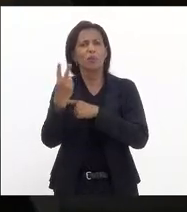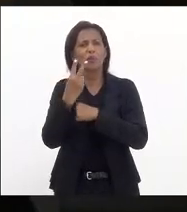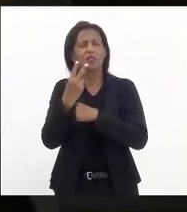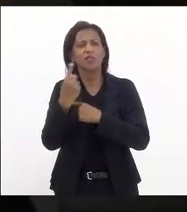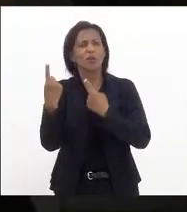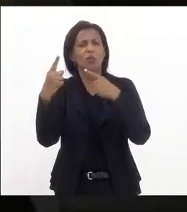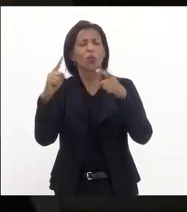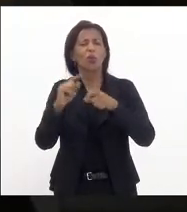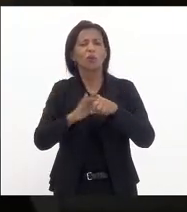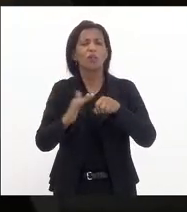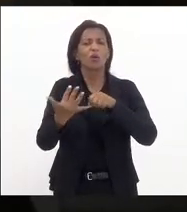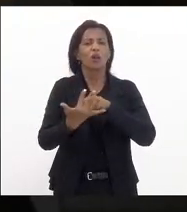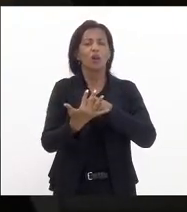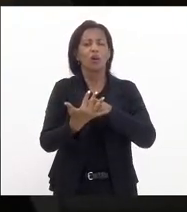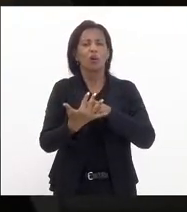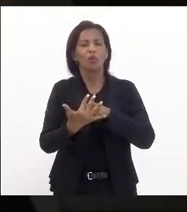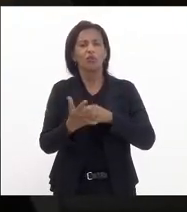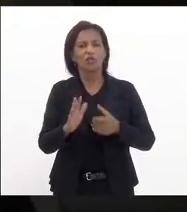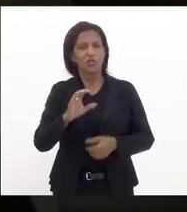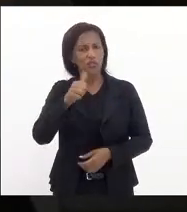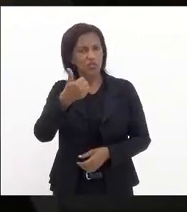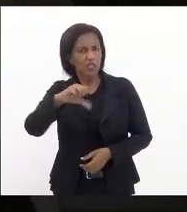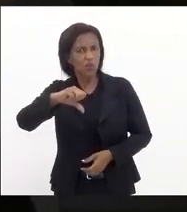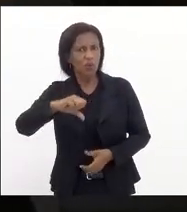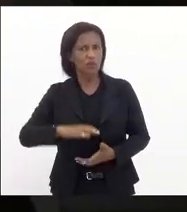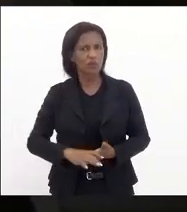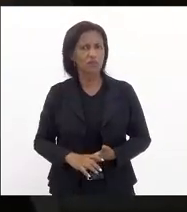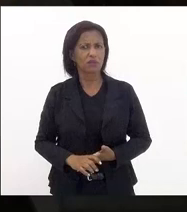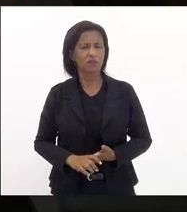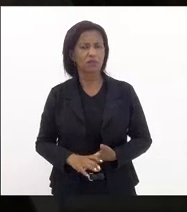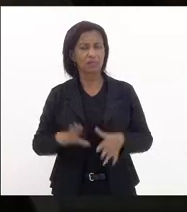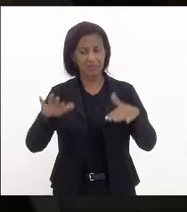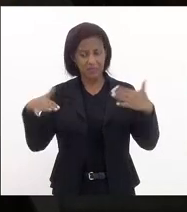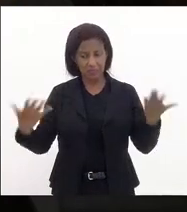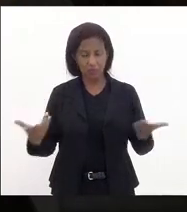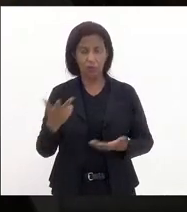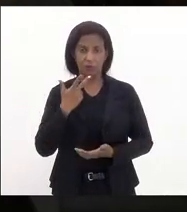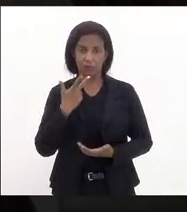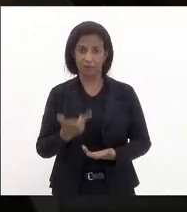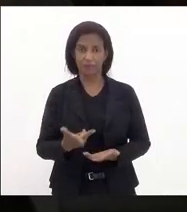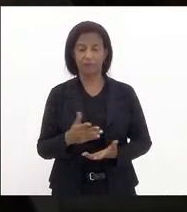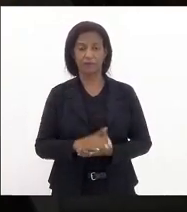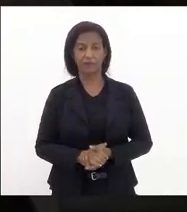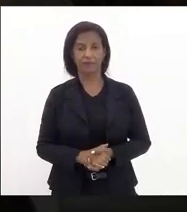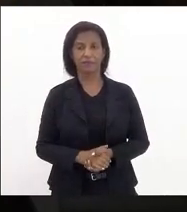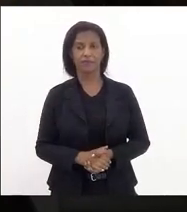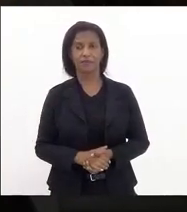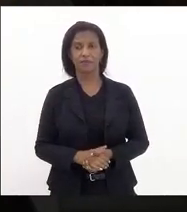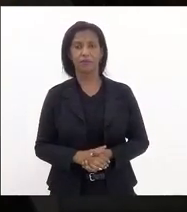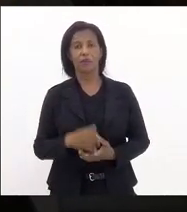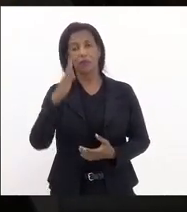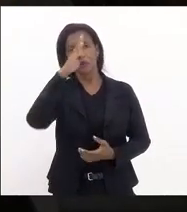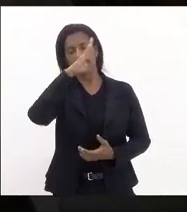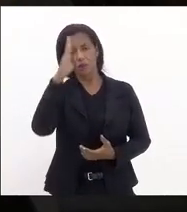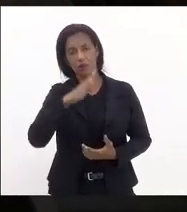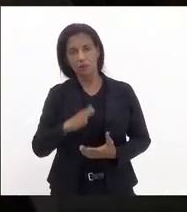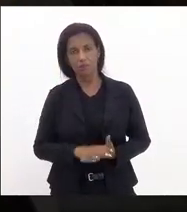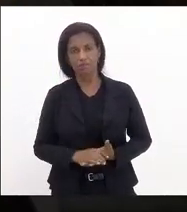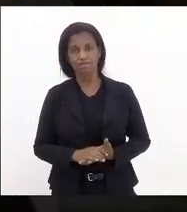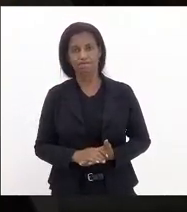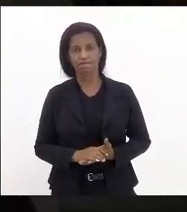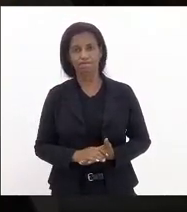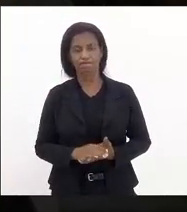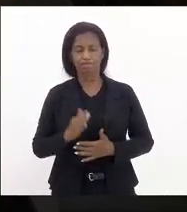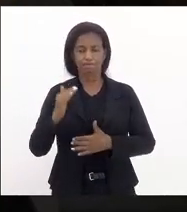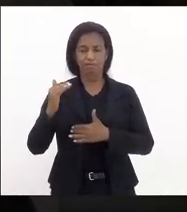ao novo coronavírus da covid-19 então eu quero dizer que o Brasil vai se